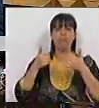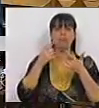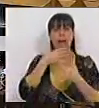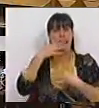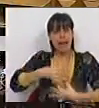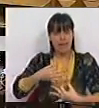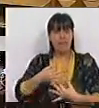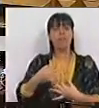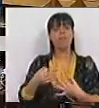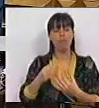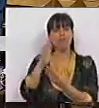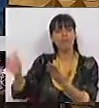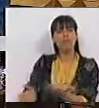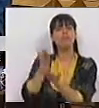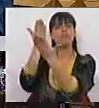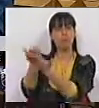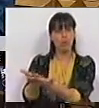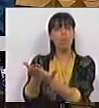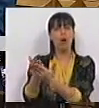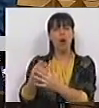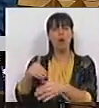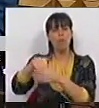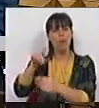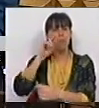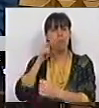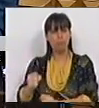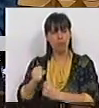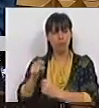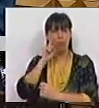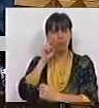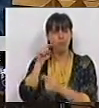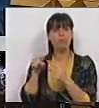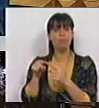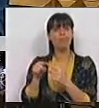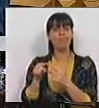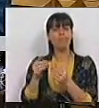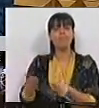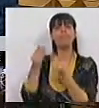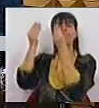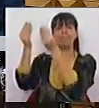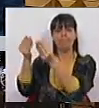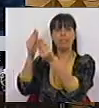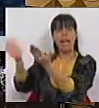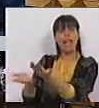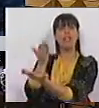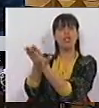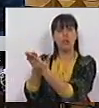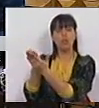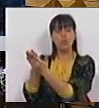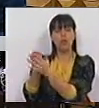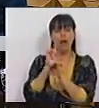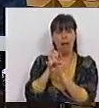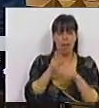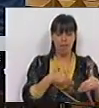forma credível, uma proposta consistente e submeter a candidatura das